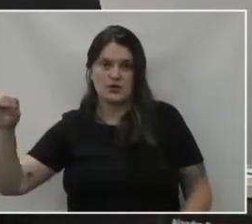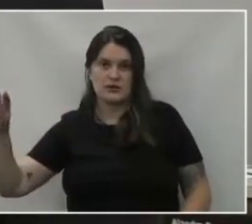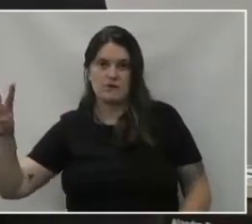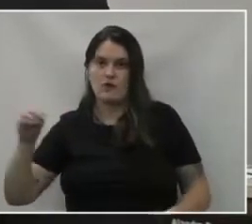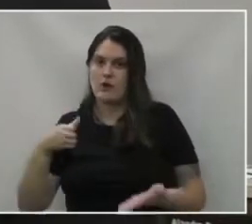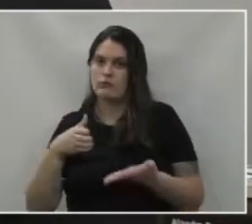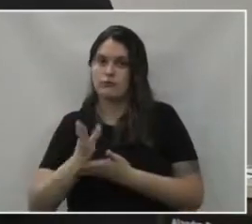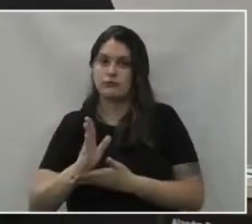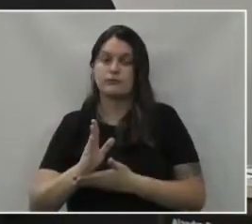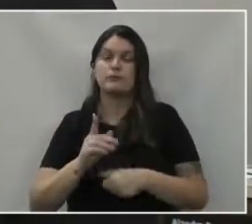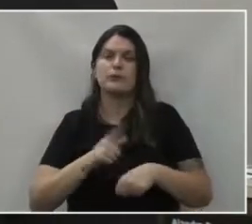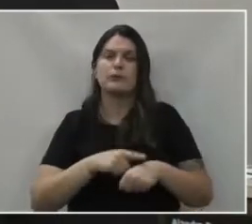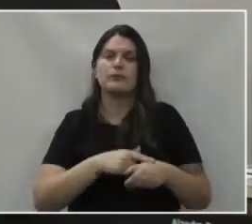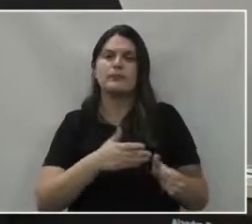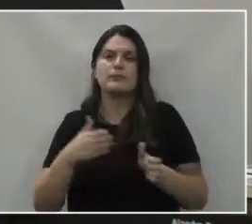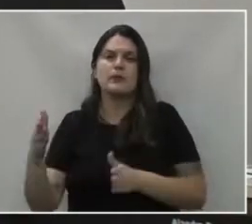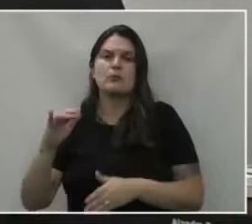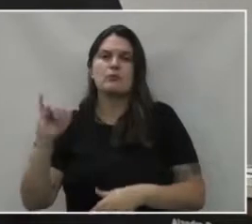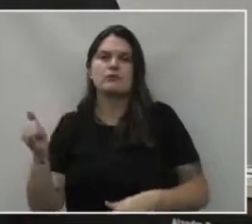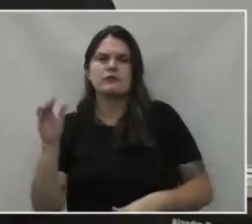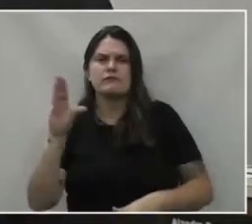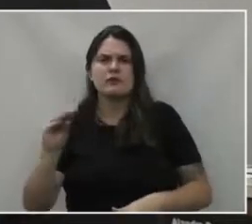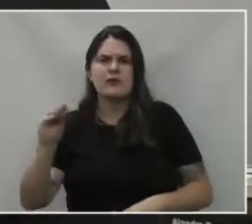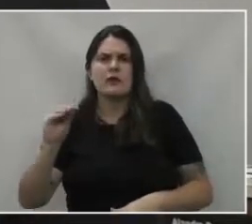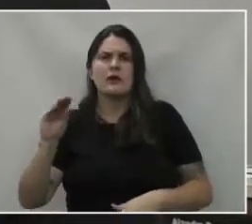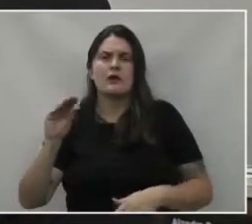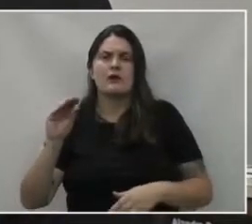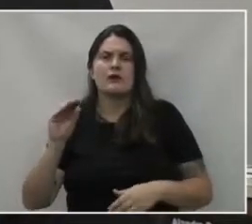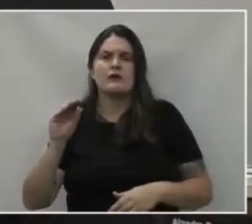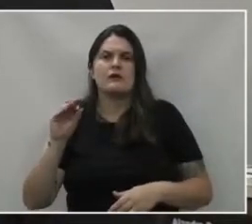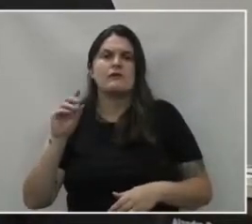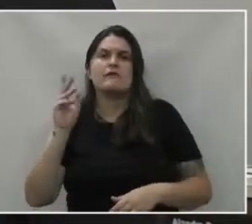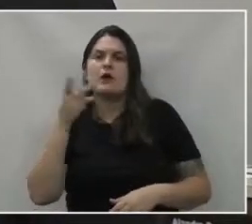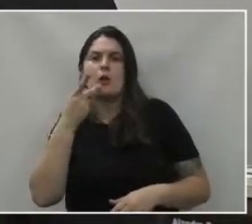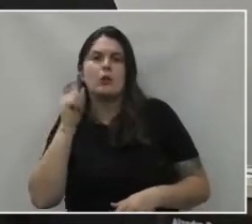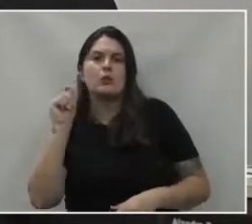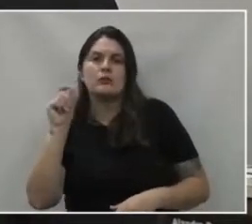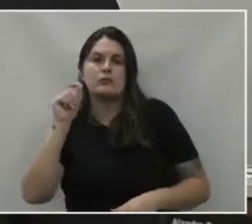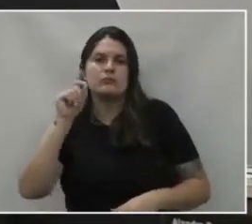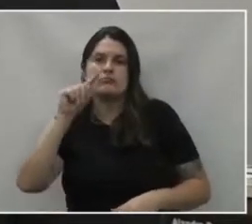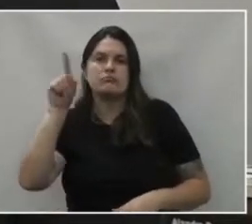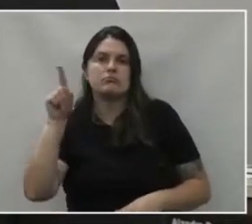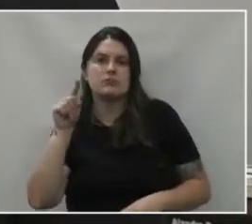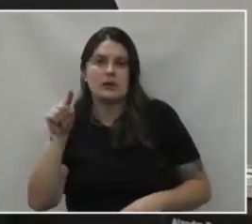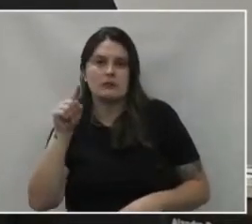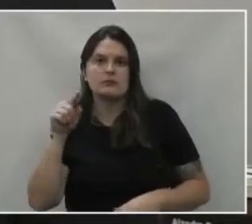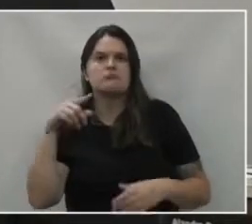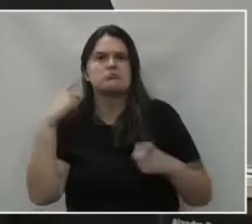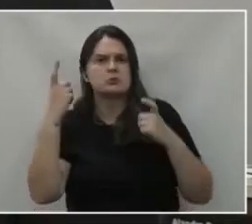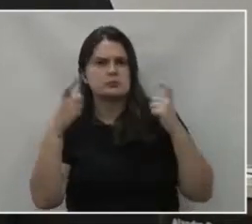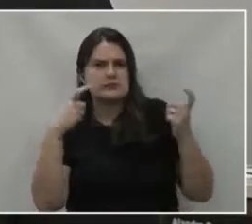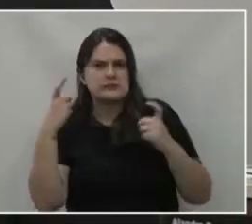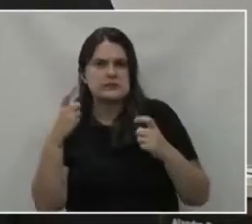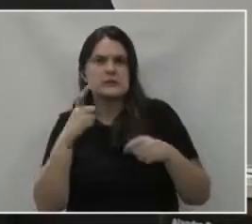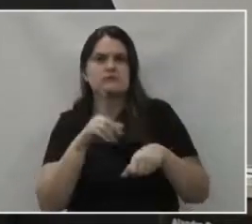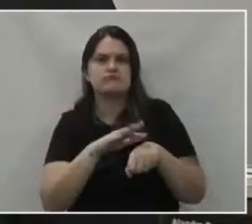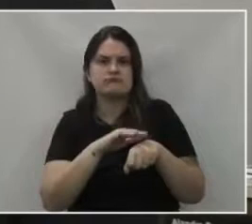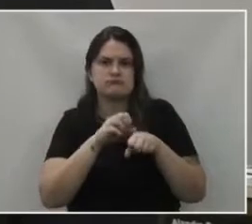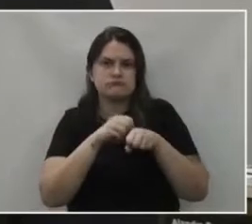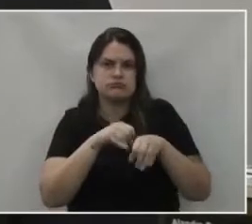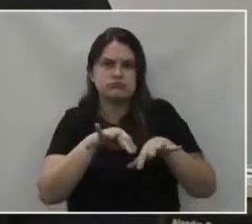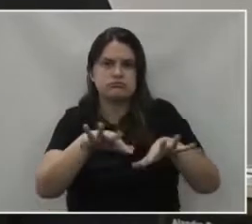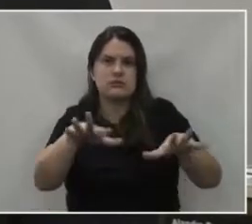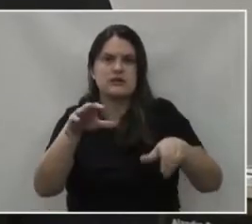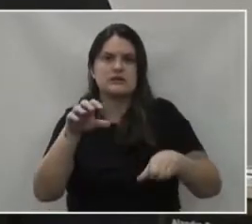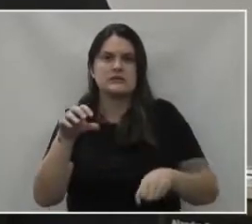E no espaço aí da palavra livre, os vereadores se manifestando, especialmente com relação ao sarampo a gente vê que há uma preocupação também aqui do